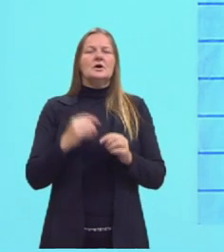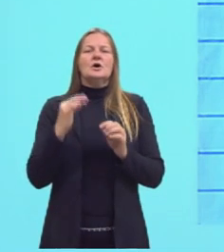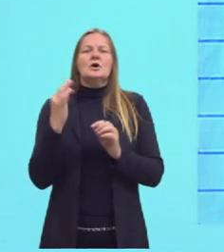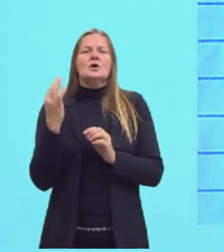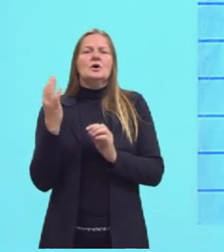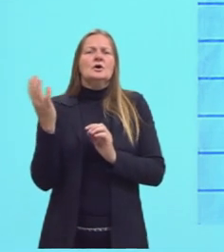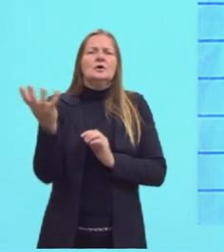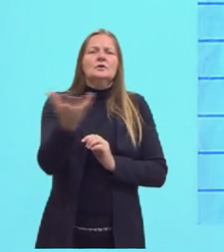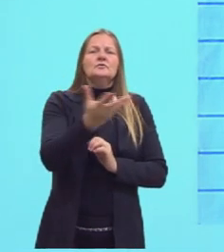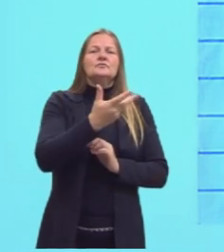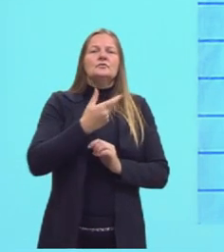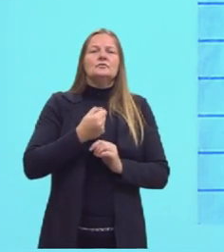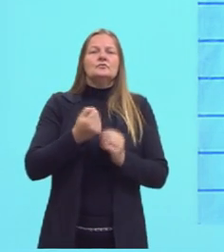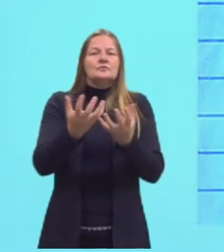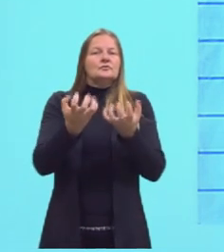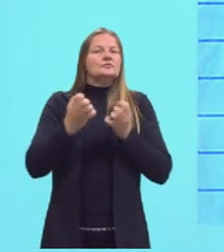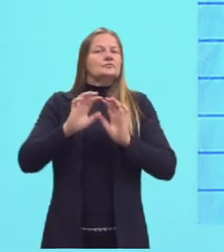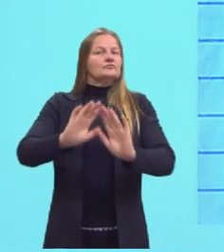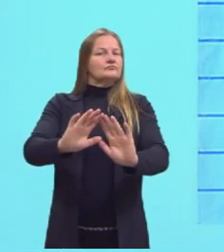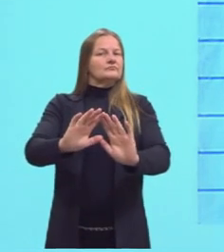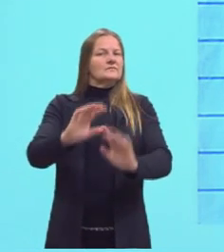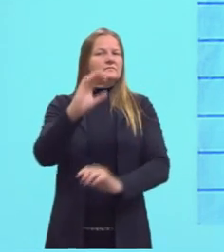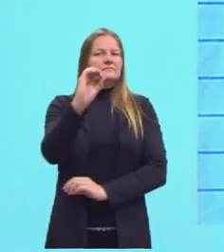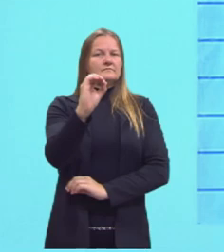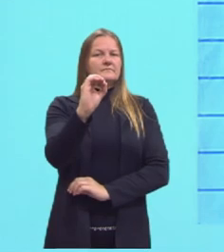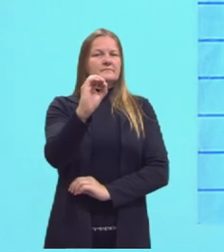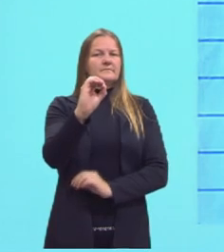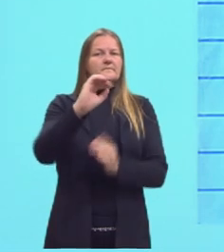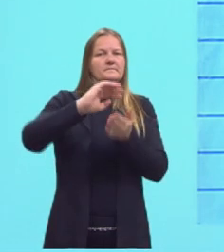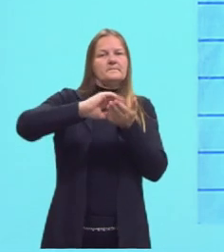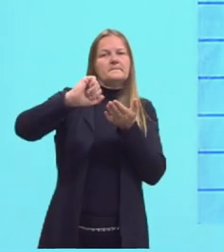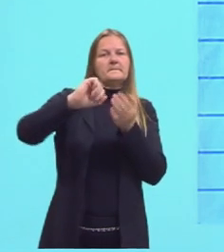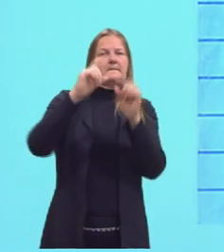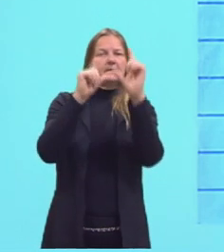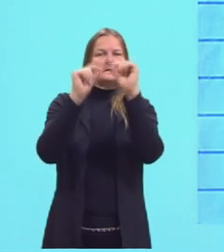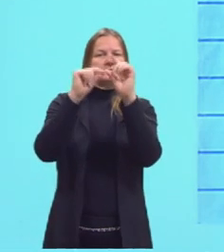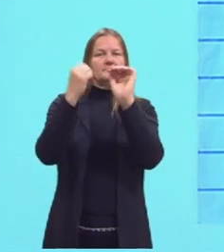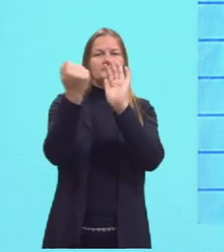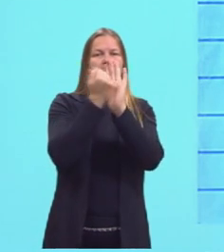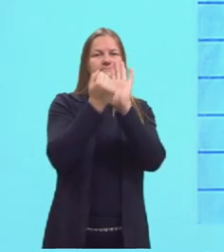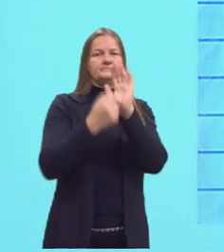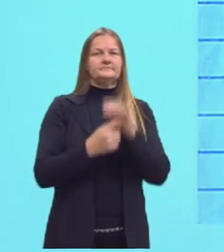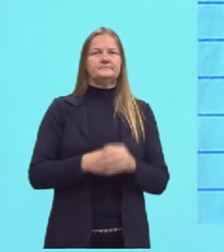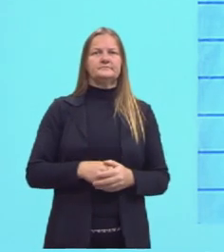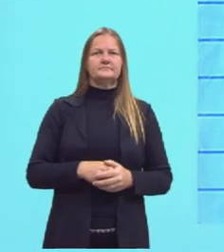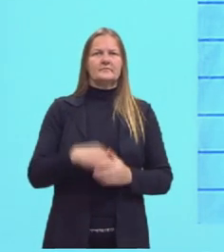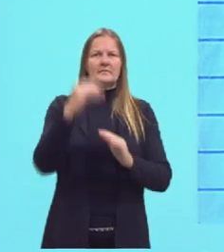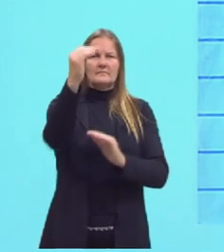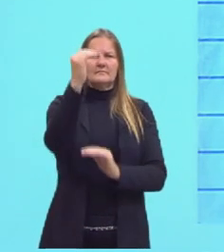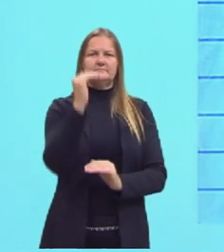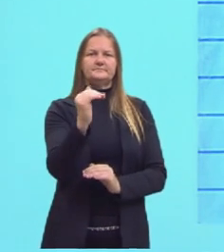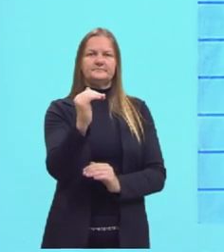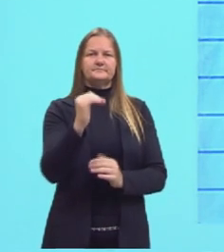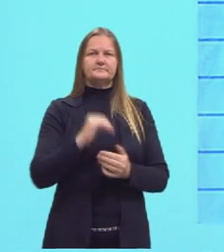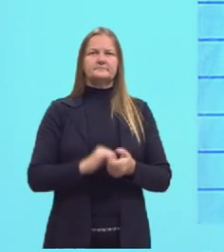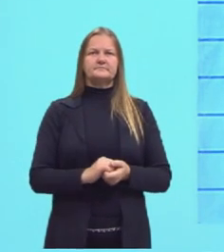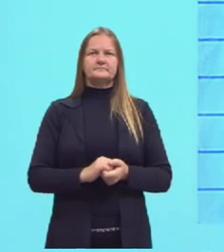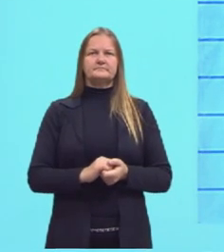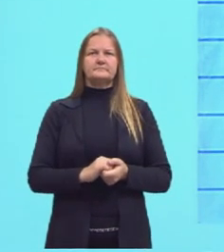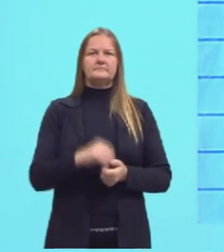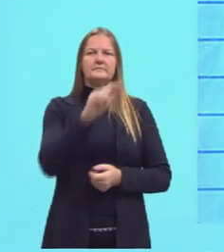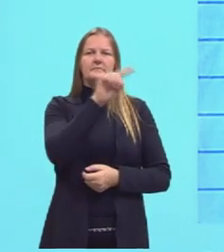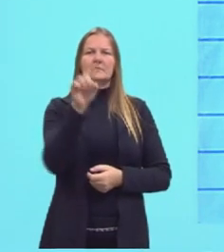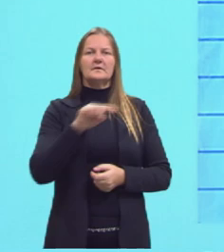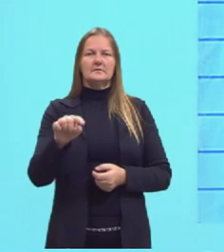inteiros, mas eu não quero o zero. Então eu retiro o zero do meu conjunto. Abaixo nós temos o z